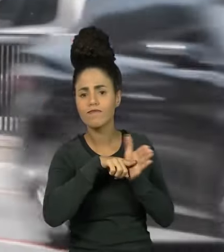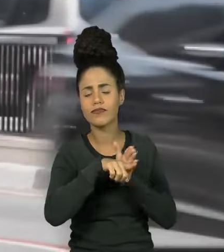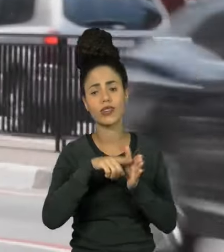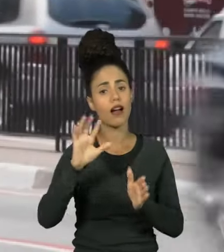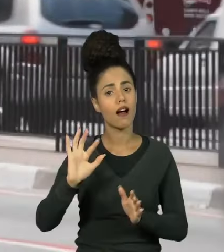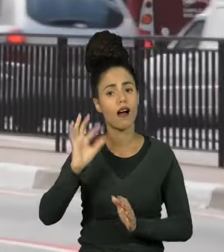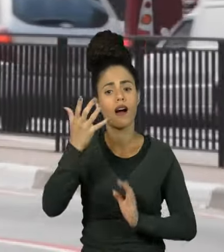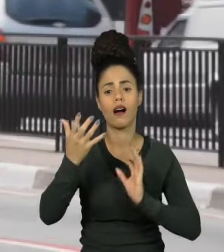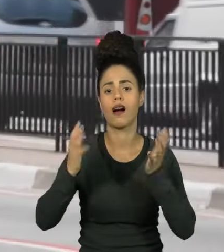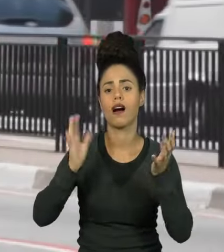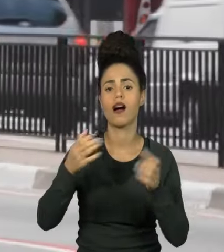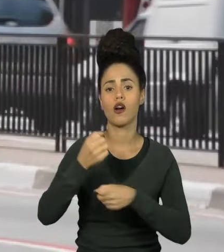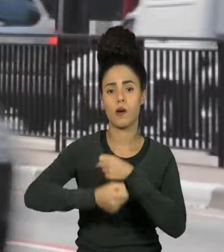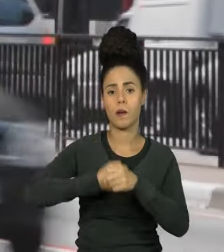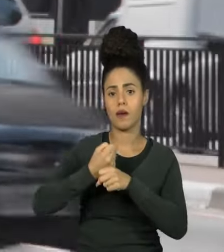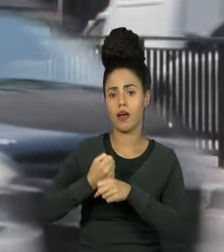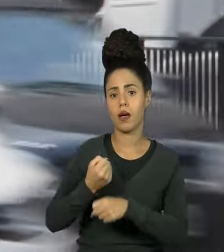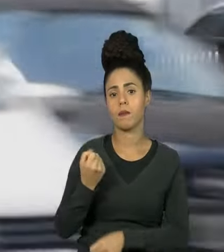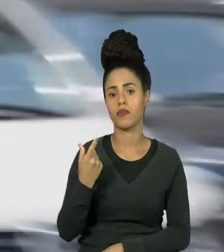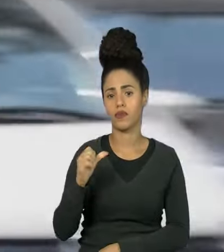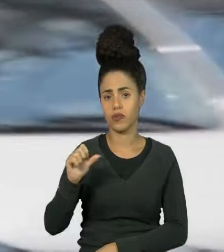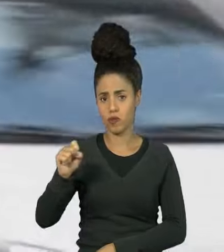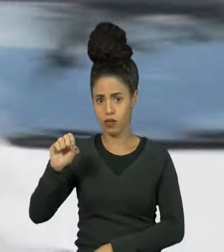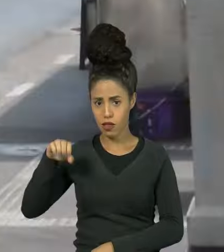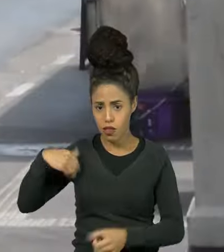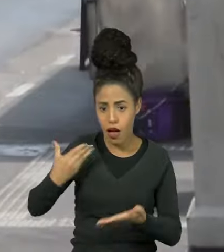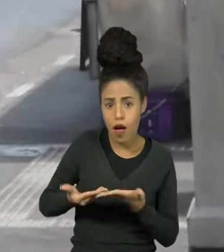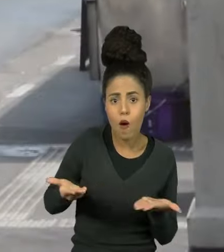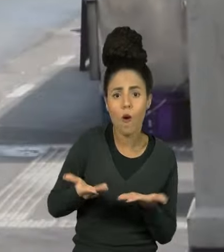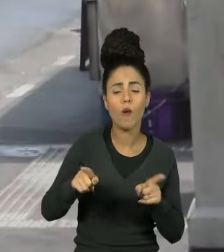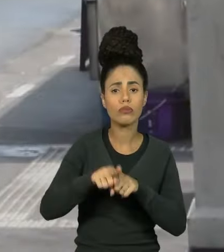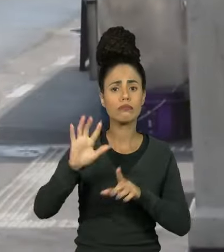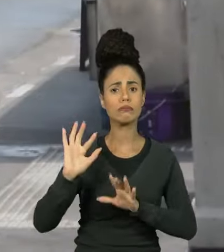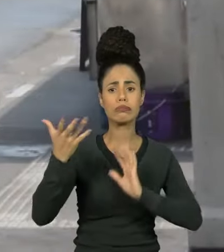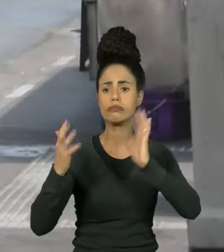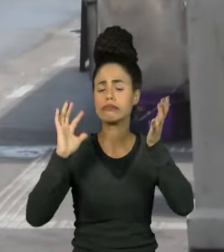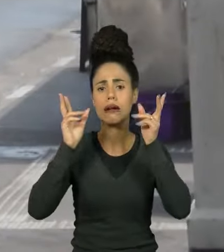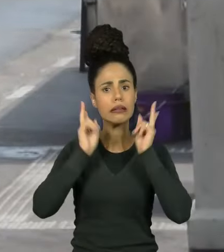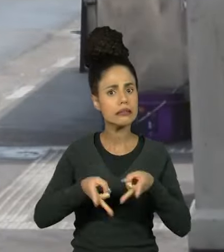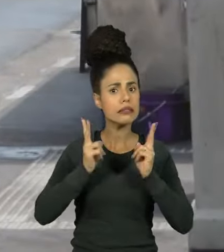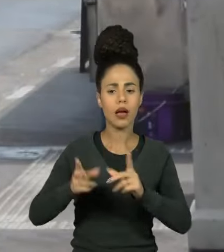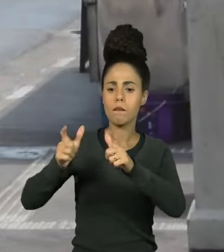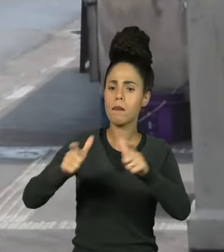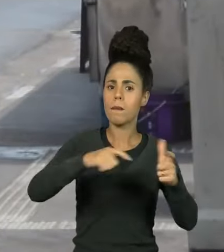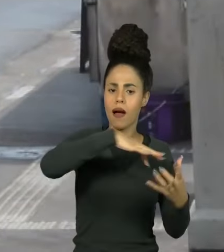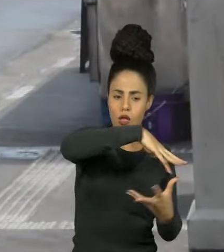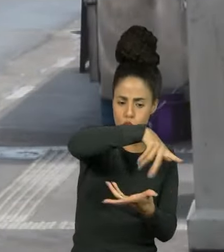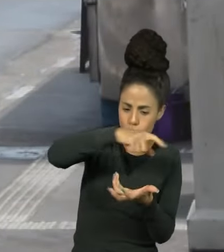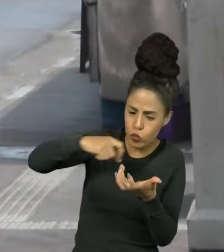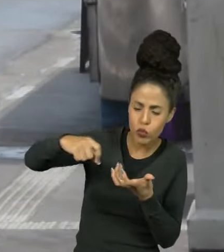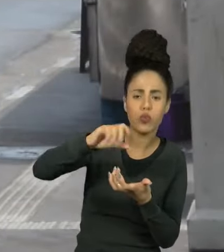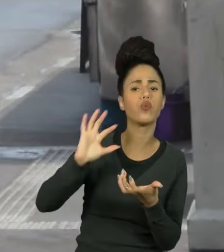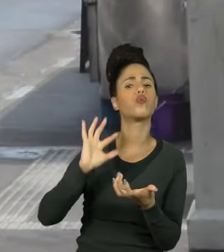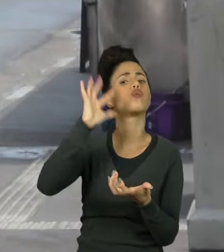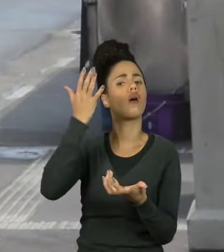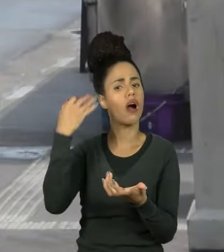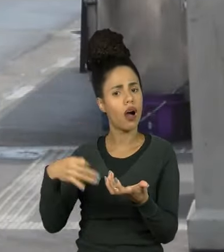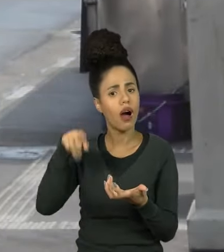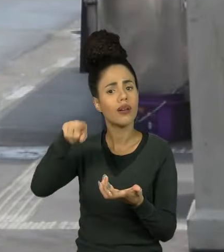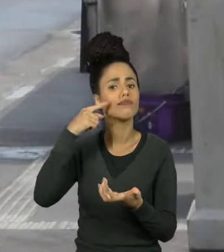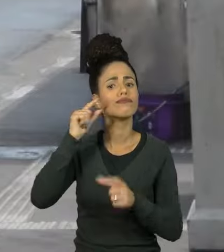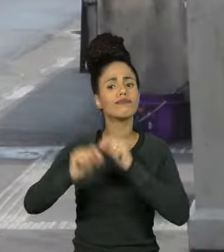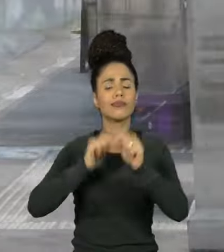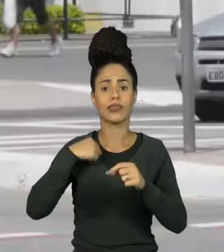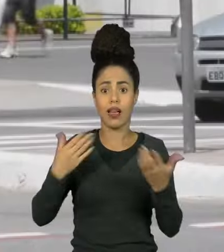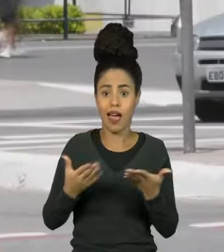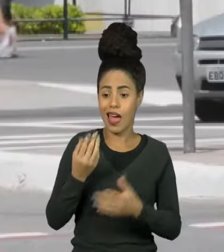frequentes dos anos 80 para cá e ocorrem simultaneamente em várias regiões do planeta. A revisão